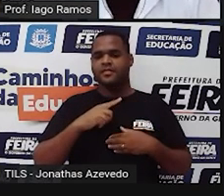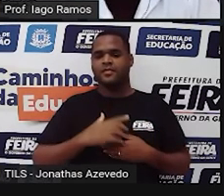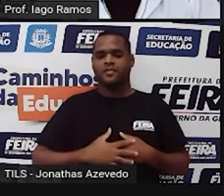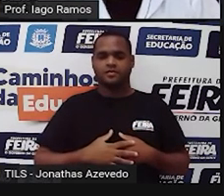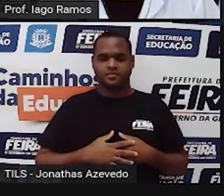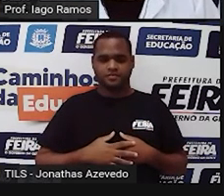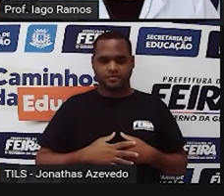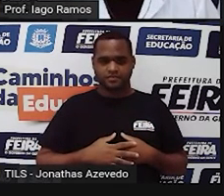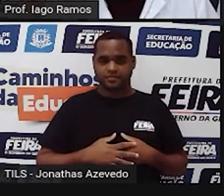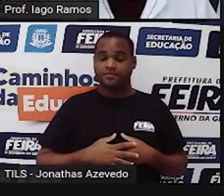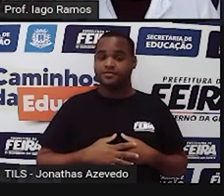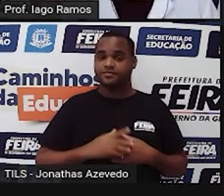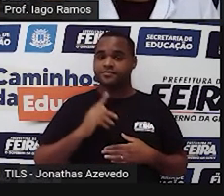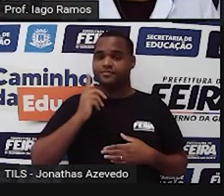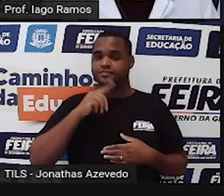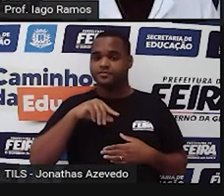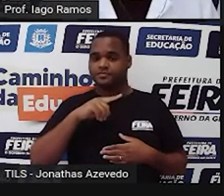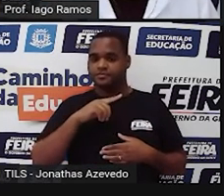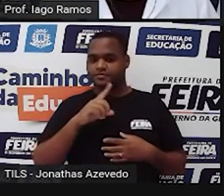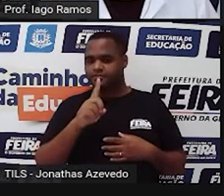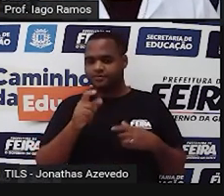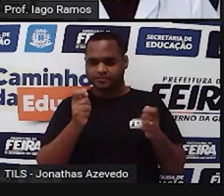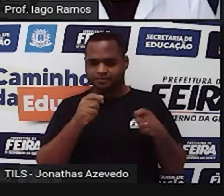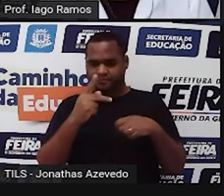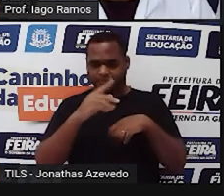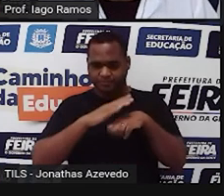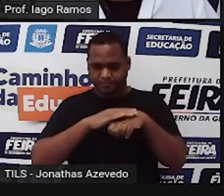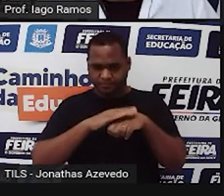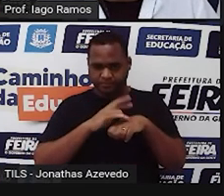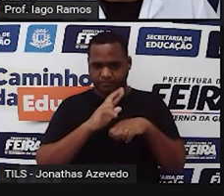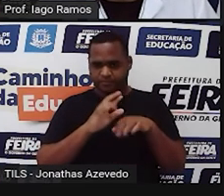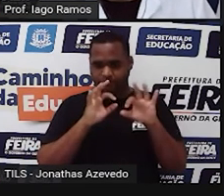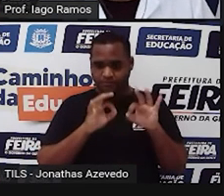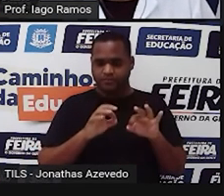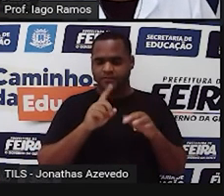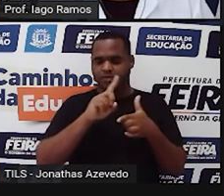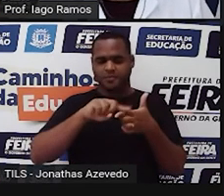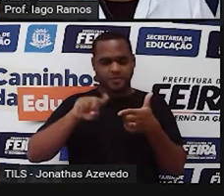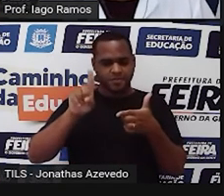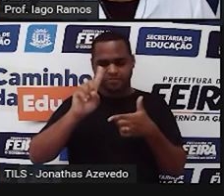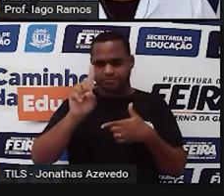Fazendo esse cálculozinho com calculadora, não tem problema.